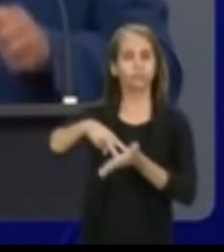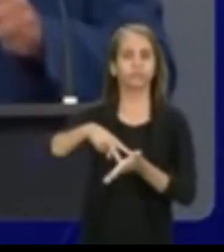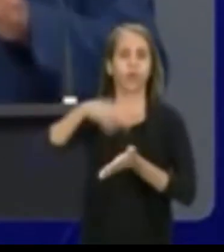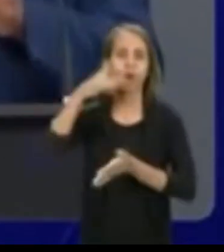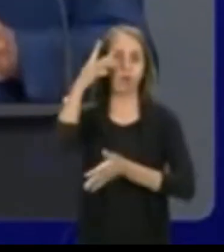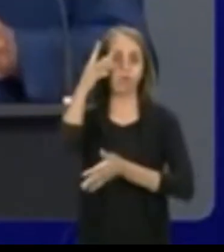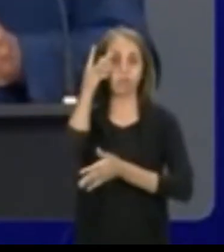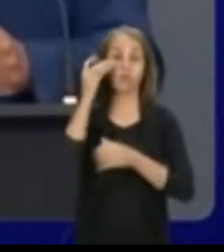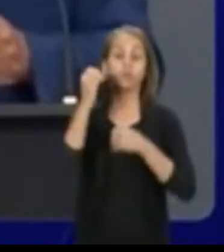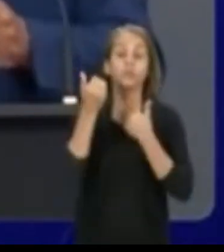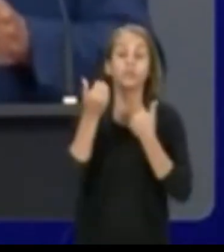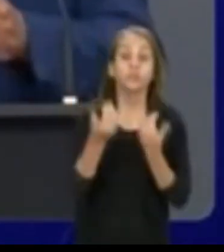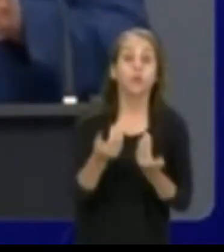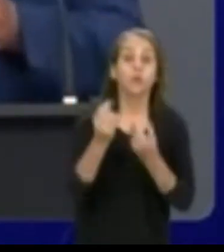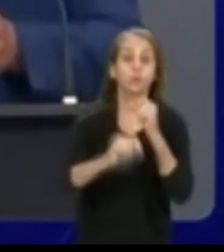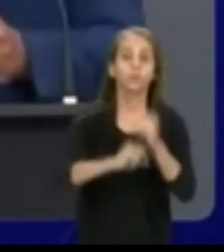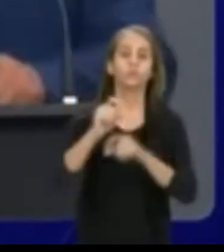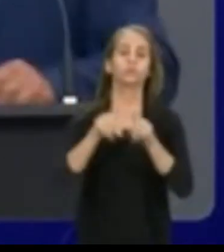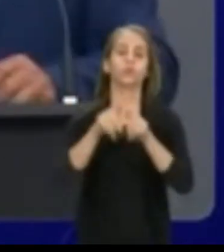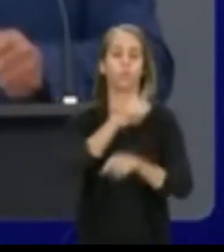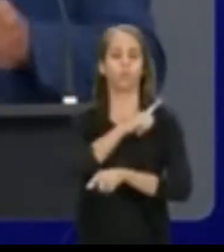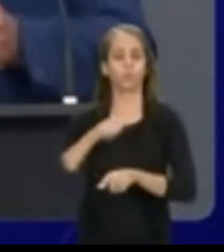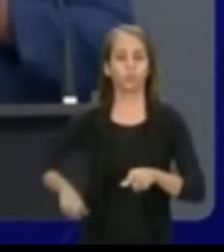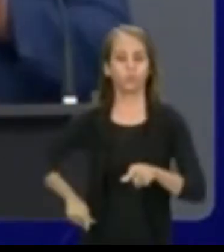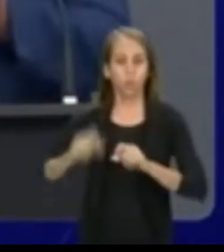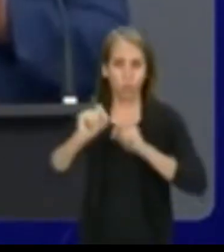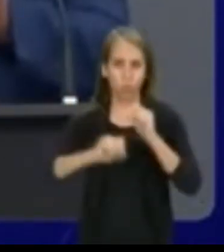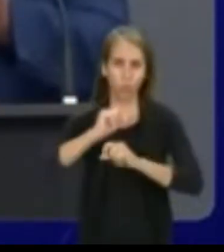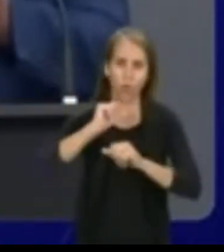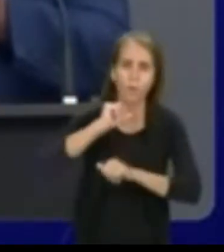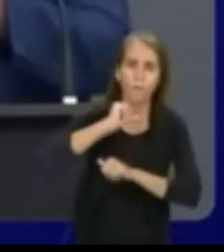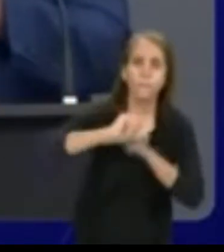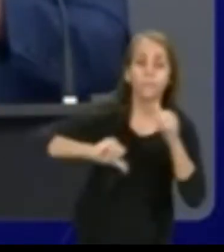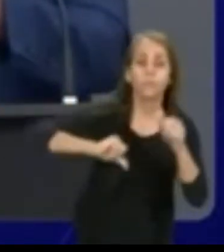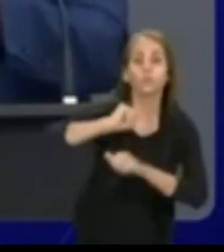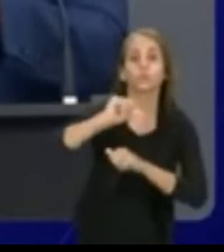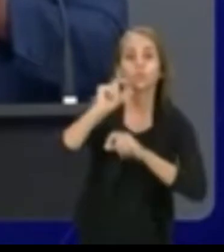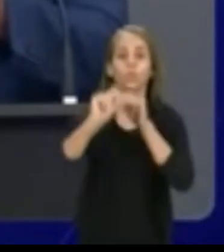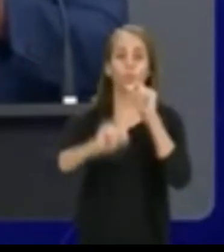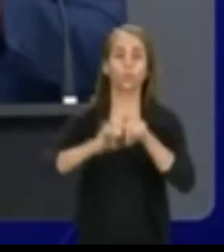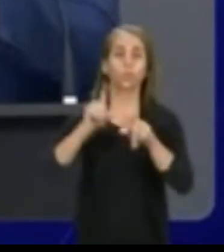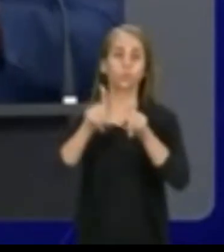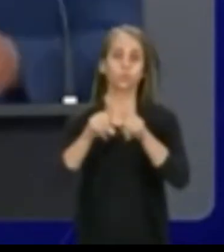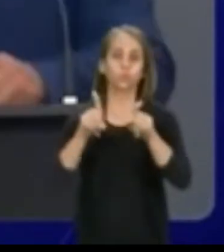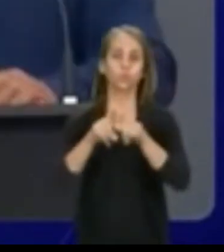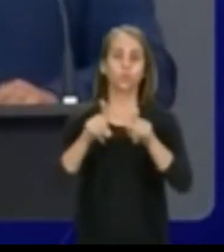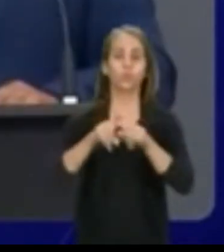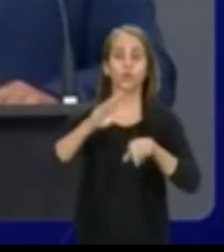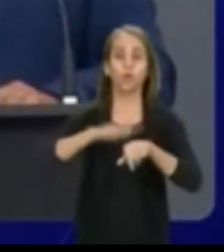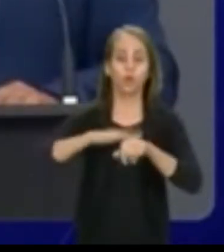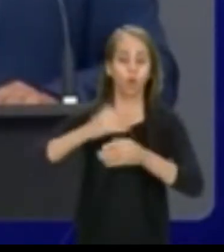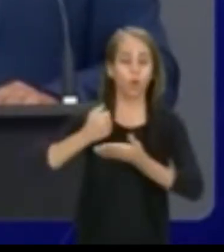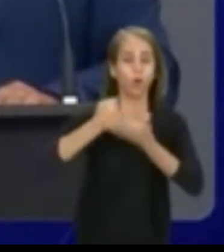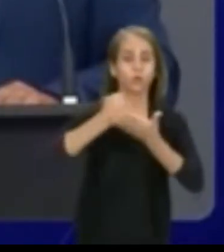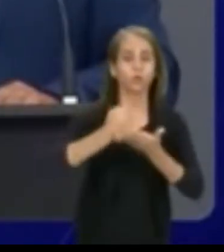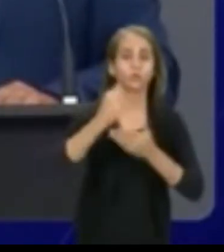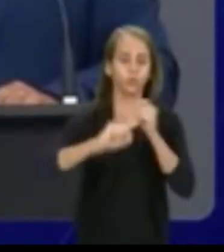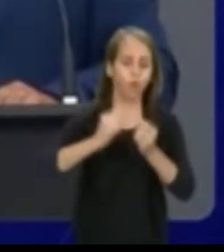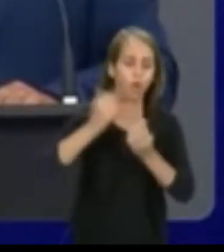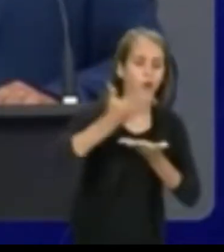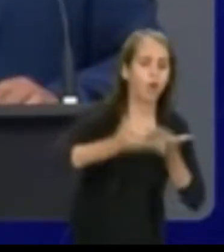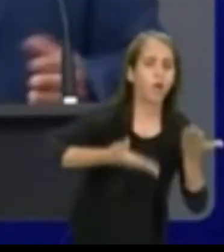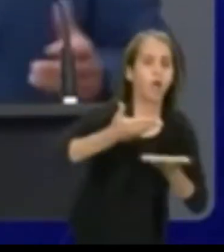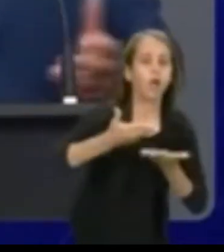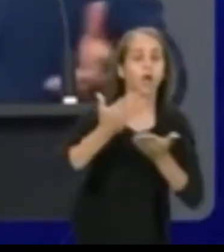Porque foi o governo que criou, mudou o amparo às pessoas, que antes era o